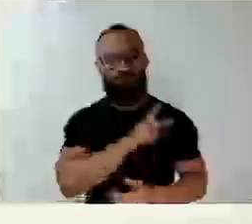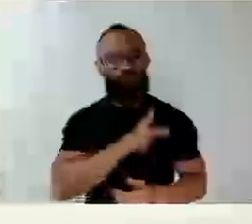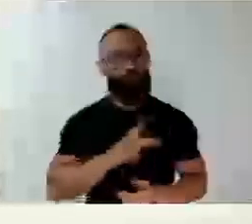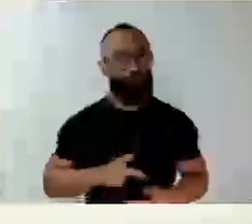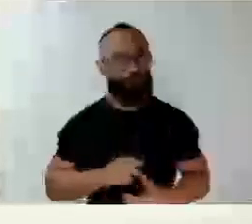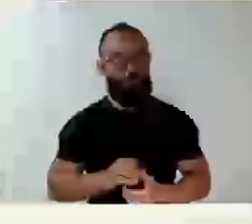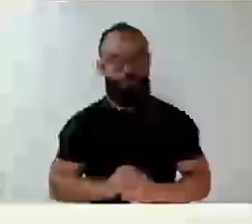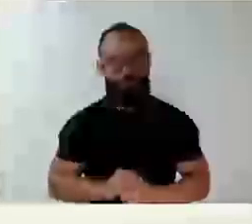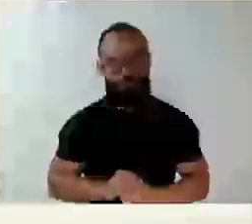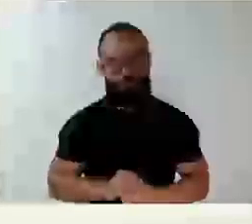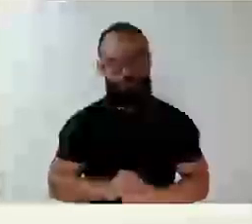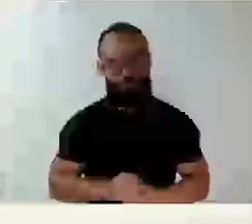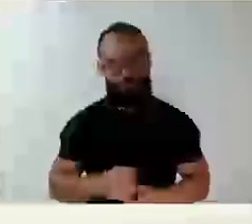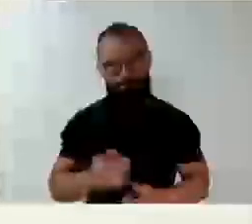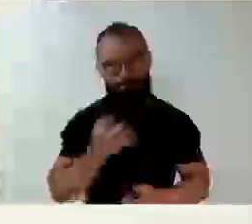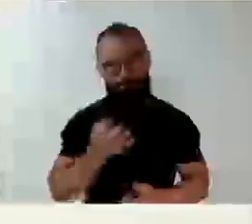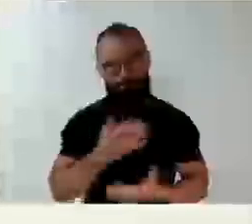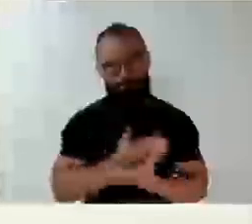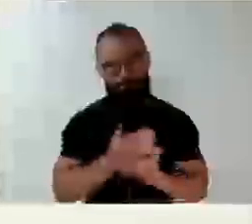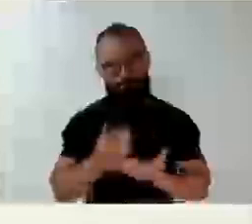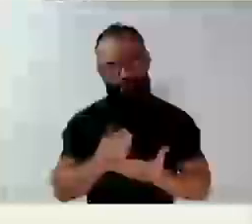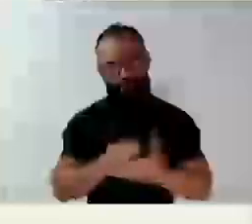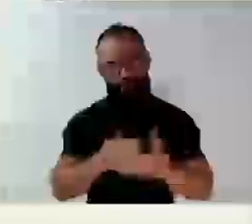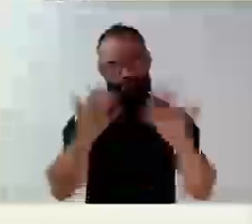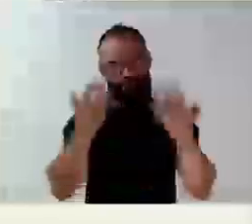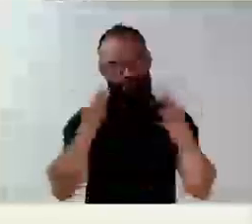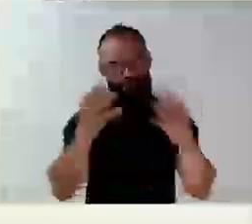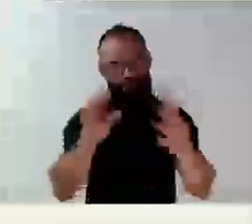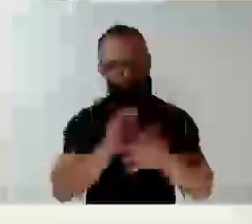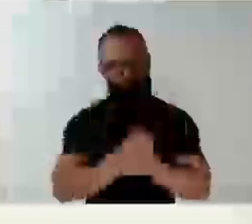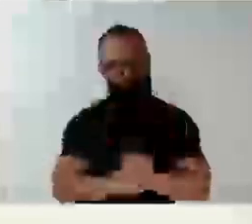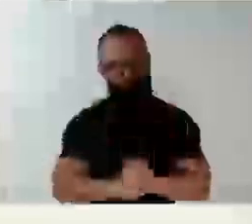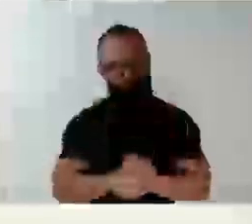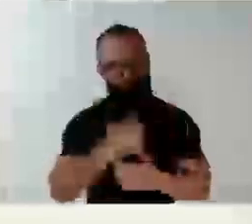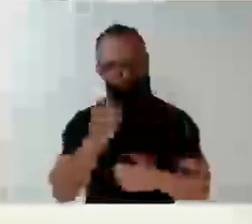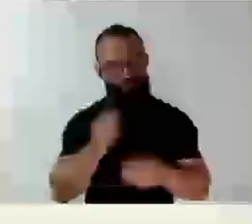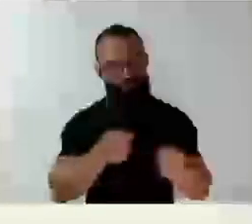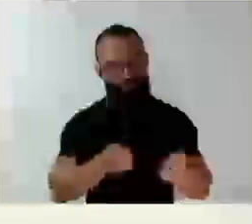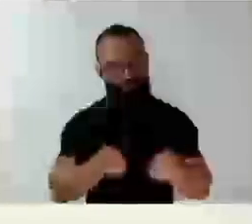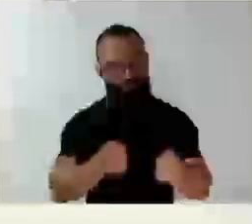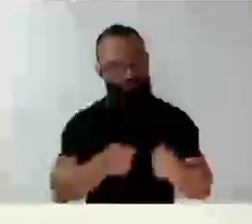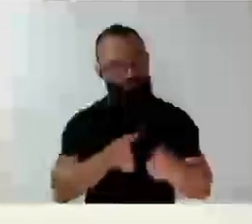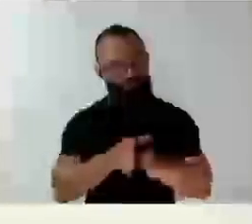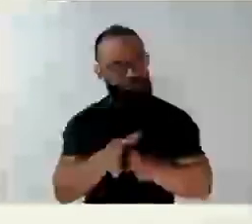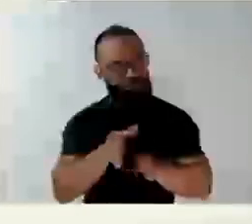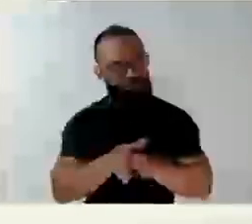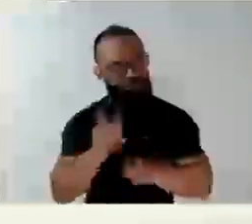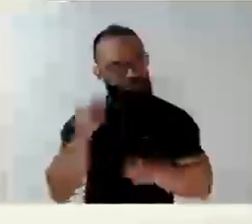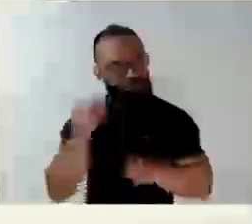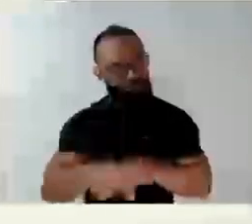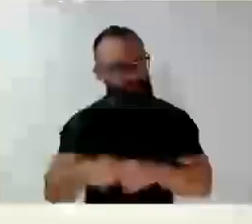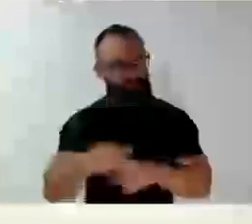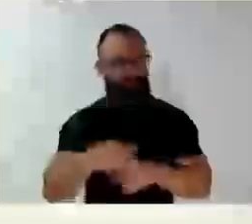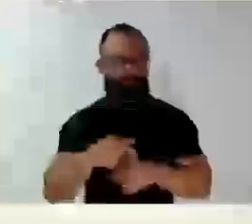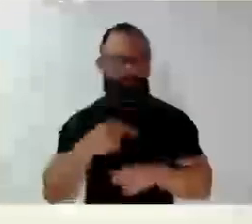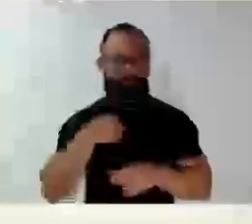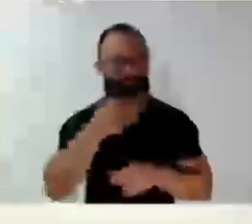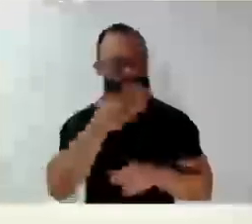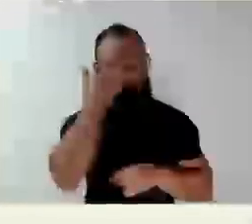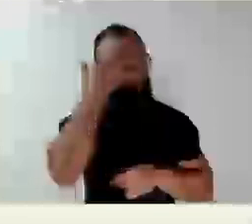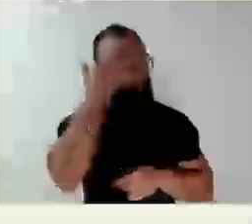Presidente, quero começar dando os parabéns pela maneira que o vem conduzindo a Casa Legislativa. Eu acompanho, o senhor sabe disso.